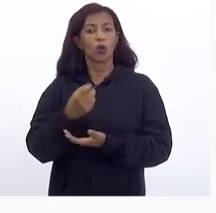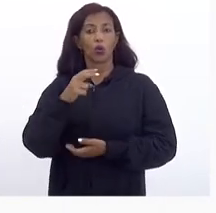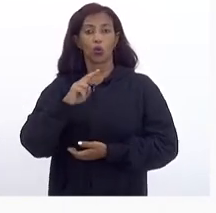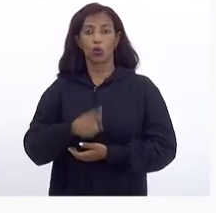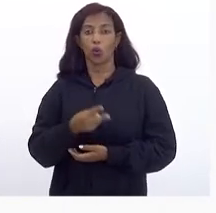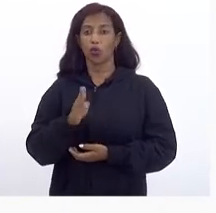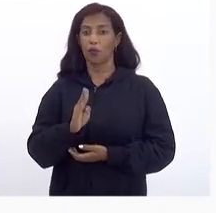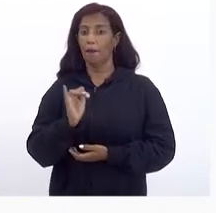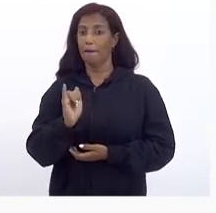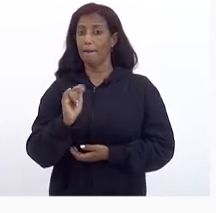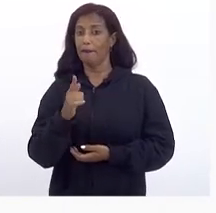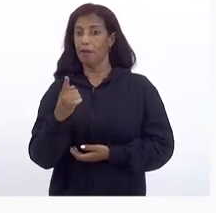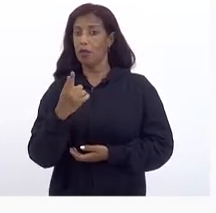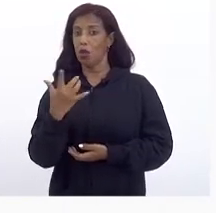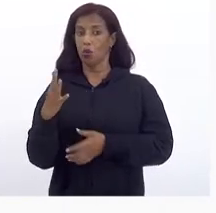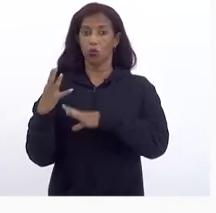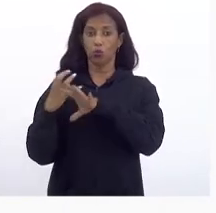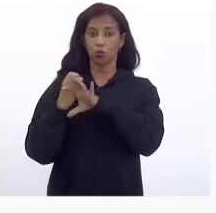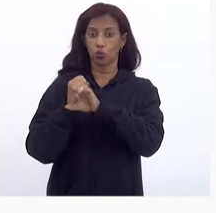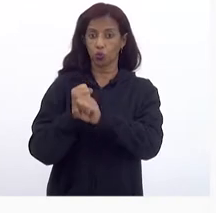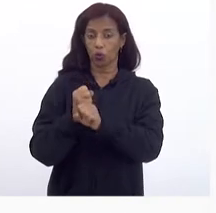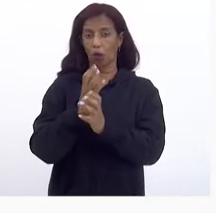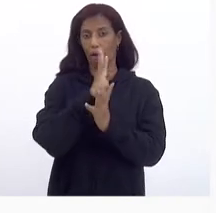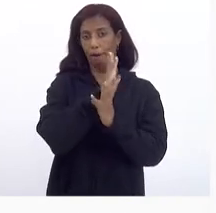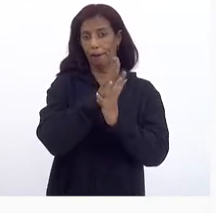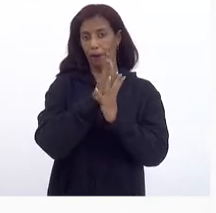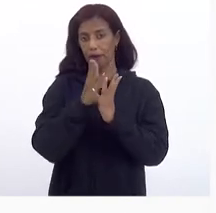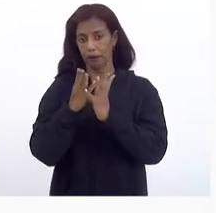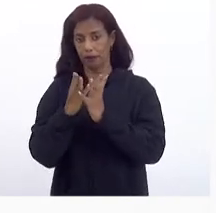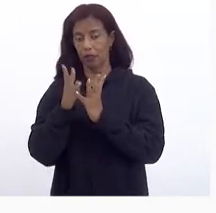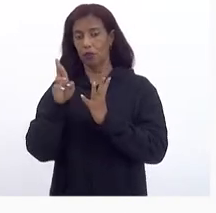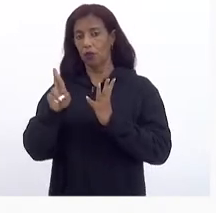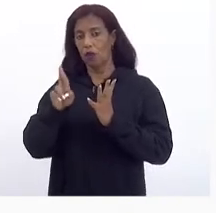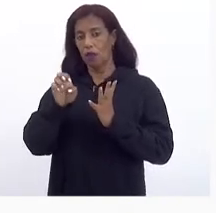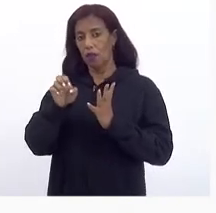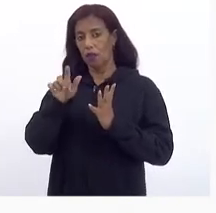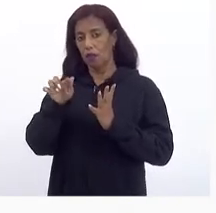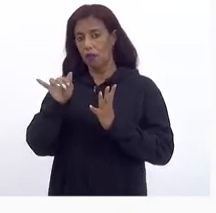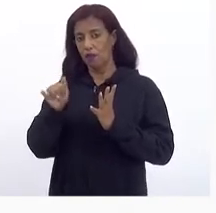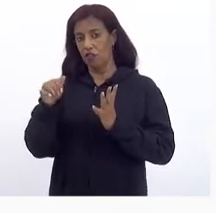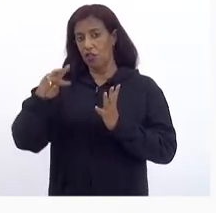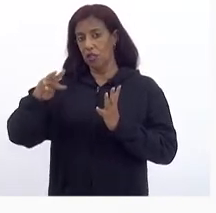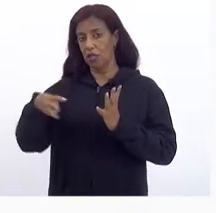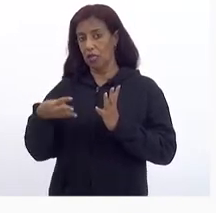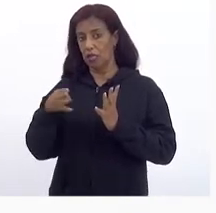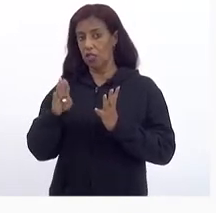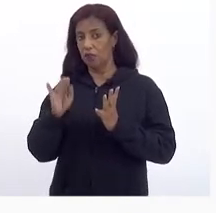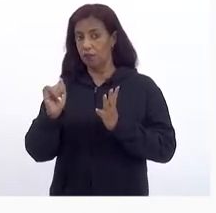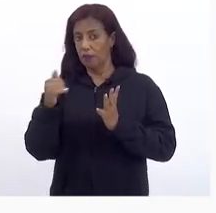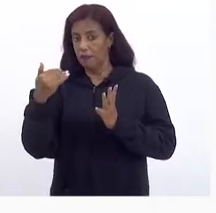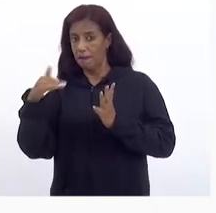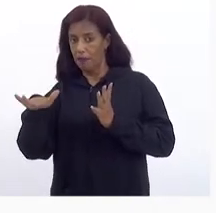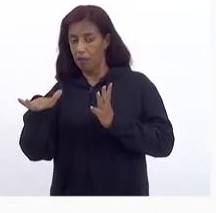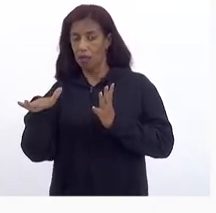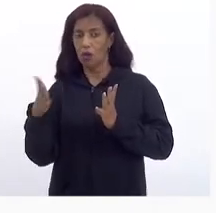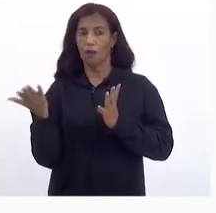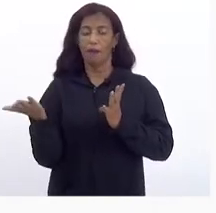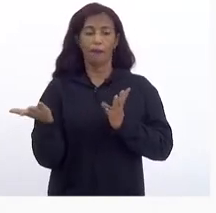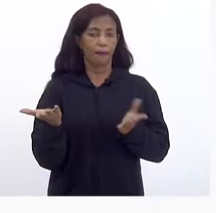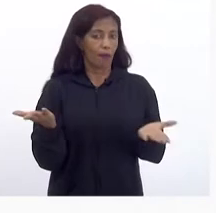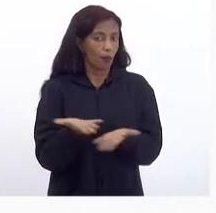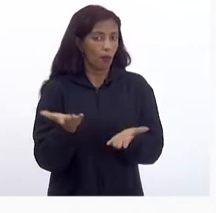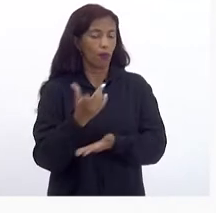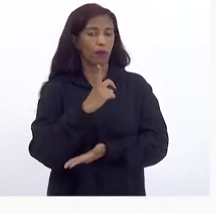O total Parcelado Do Refis Foi 3 bi E meio Mas tem agora O